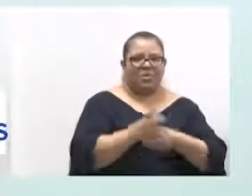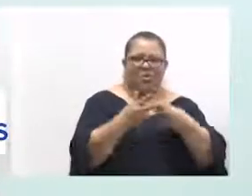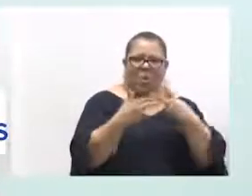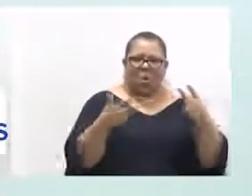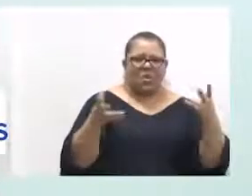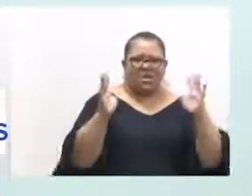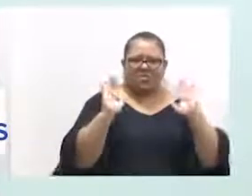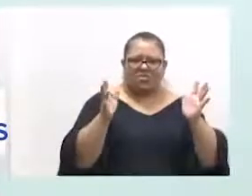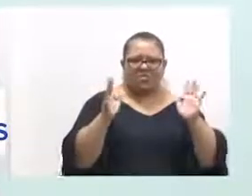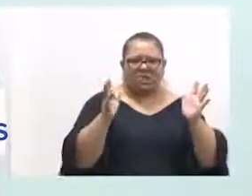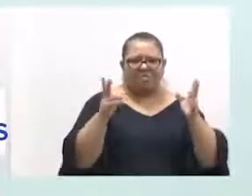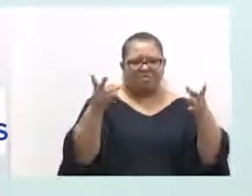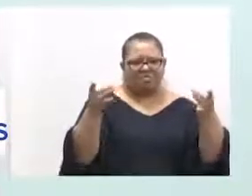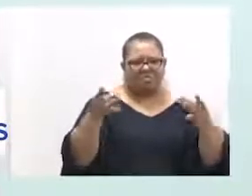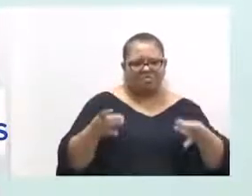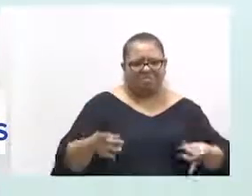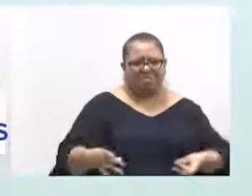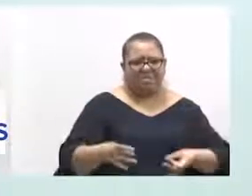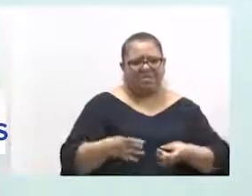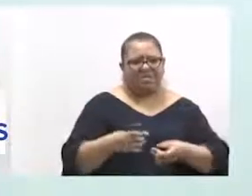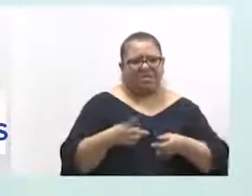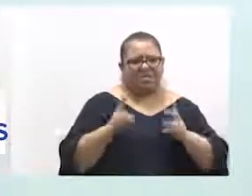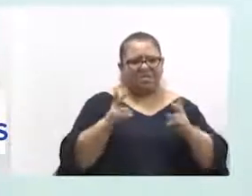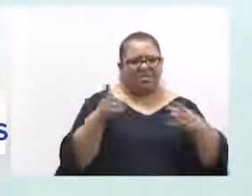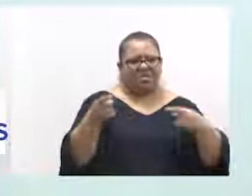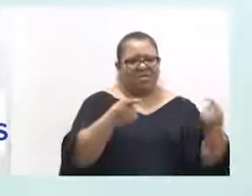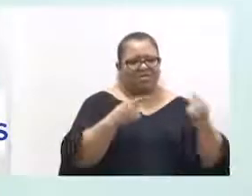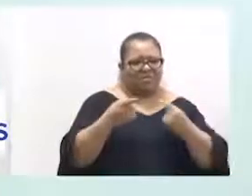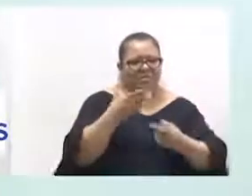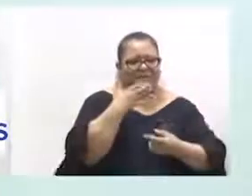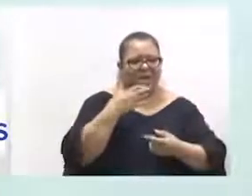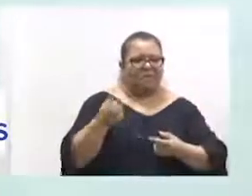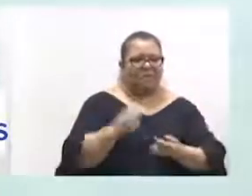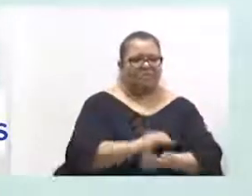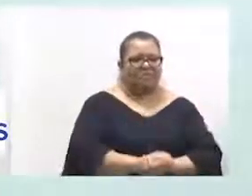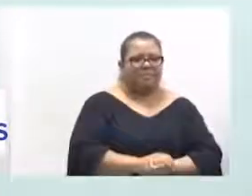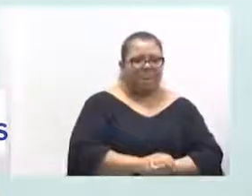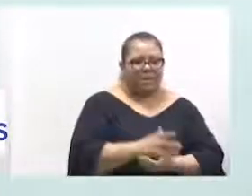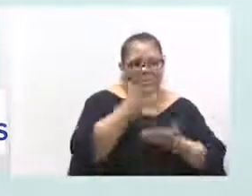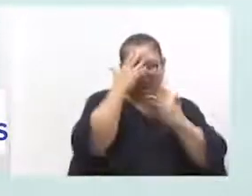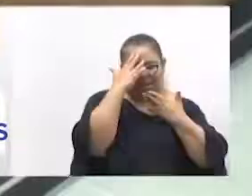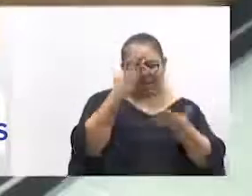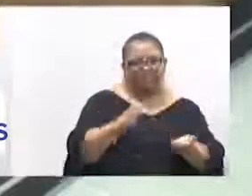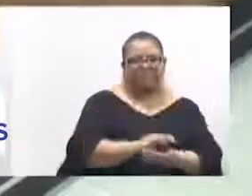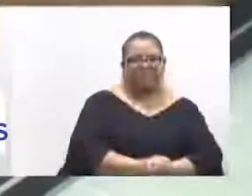de outros pontos, para a gente poder debater melhor isso. Obrigado.